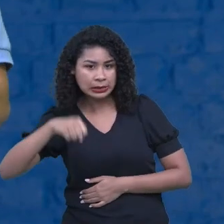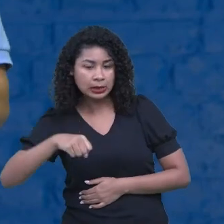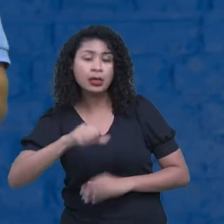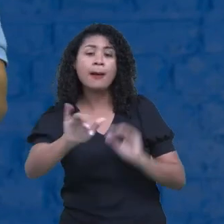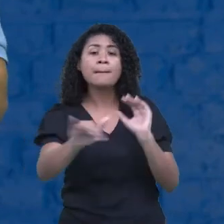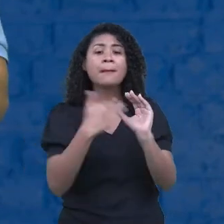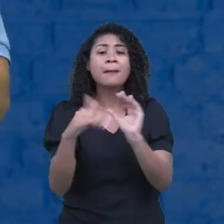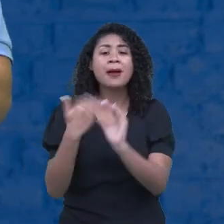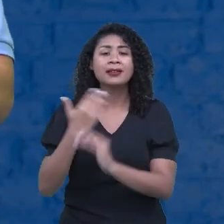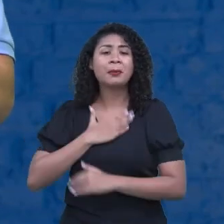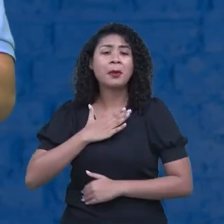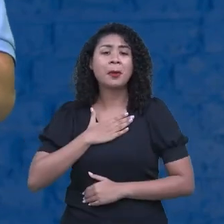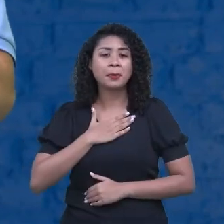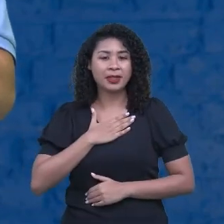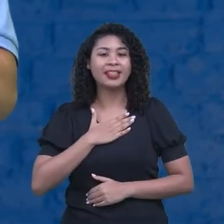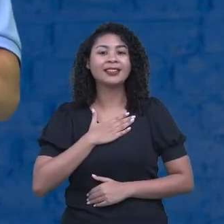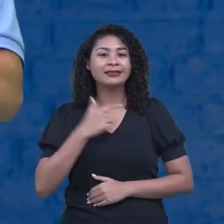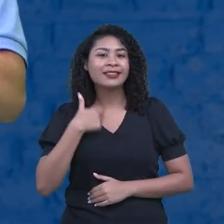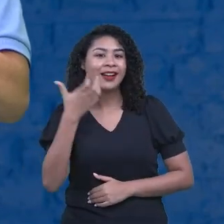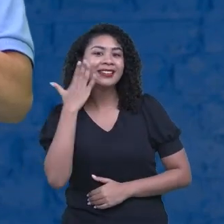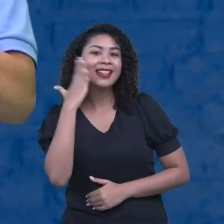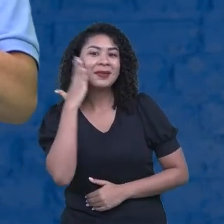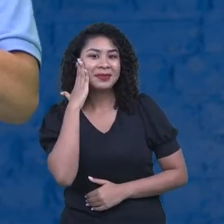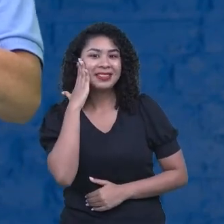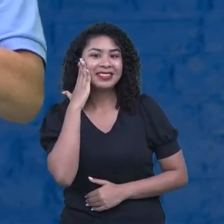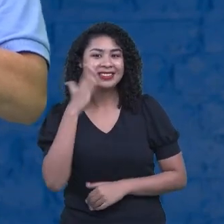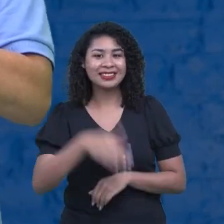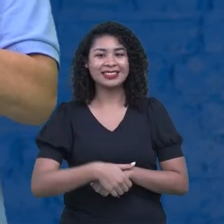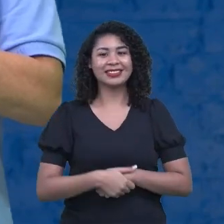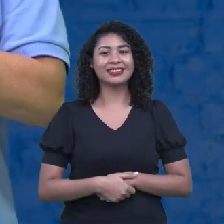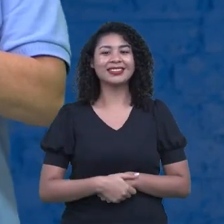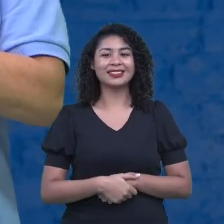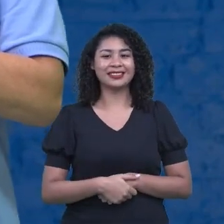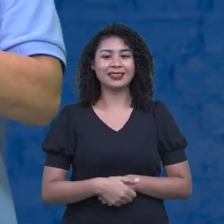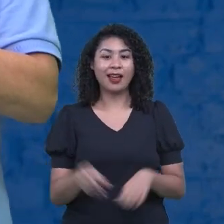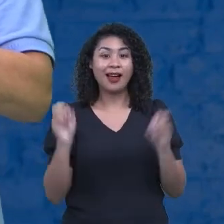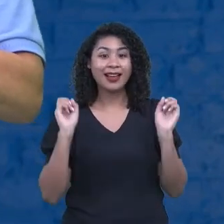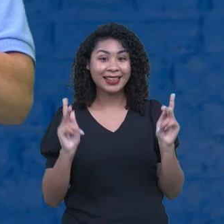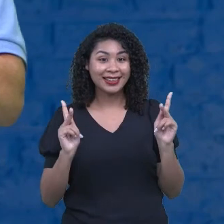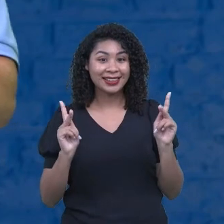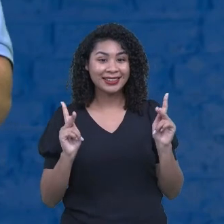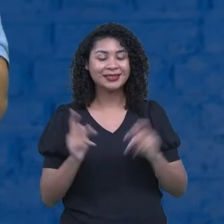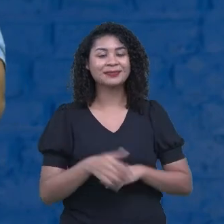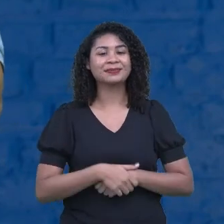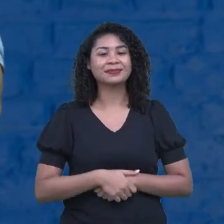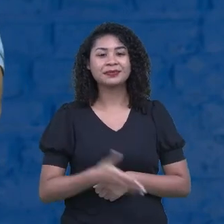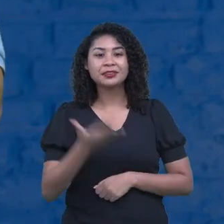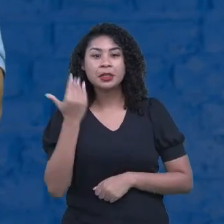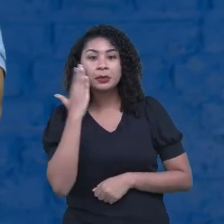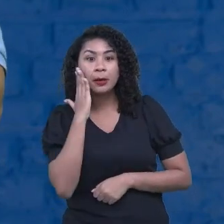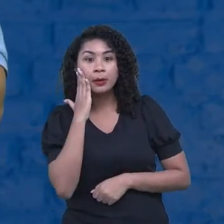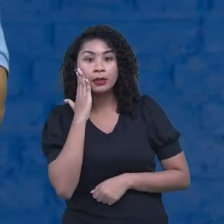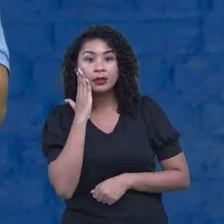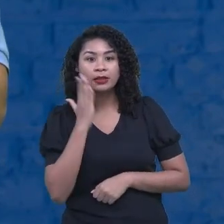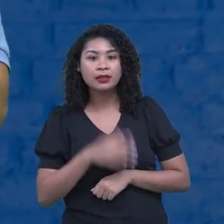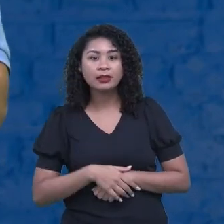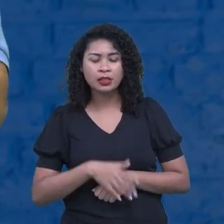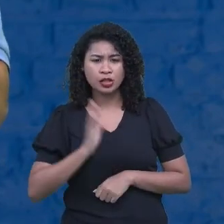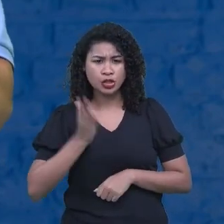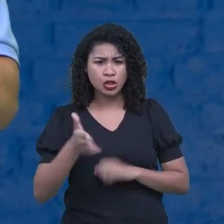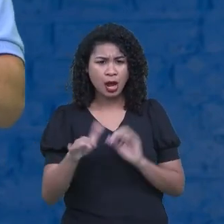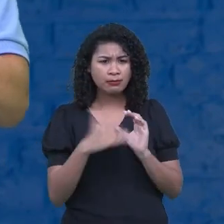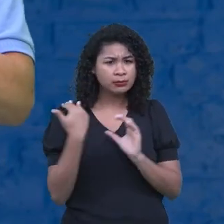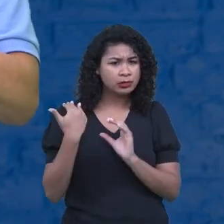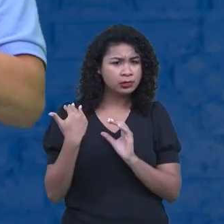diretora colocar aí, se alguém já fez o seu projeto de vida. Tá? Então, vamos ver. Já colocaram?